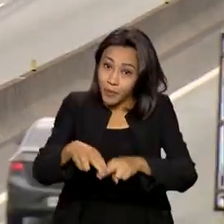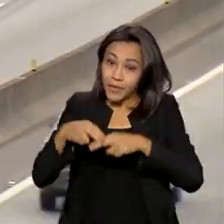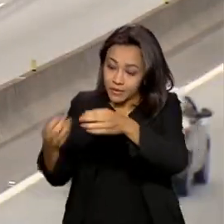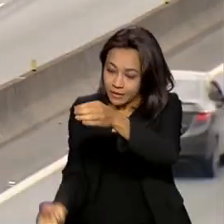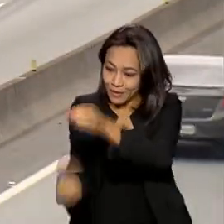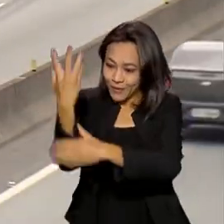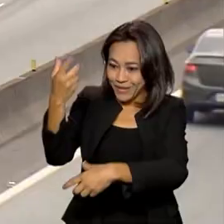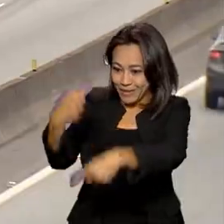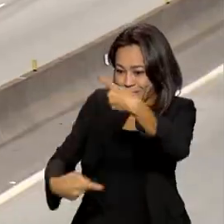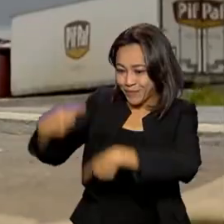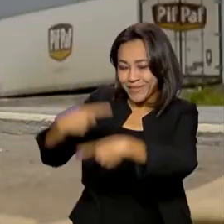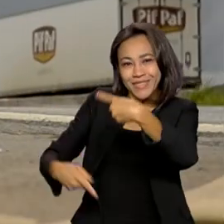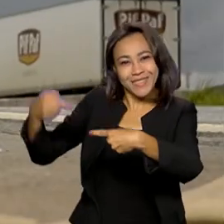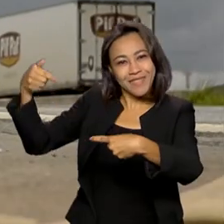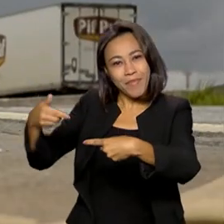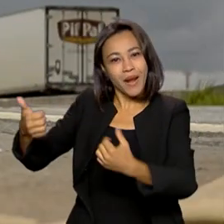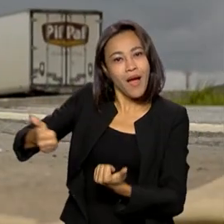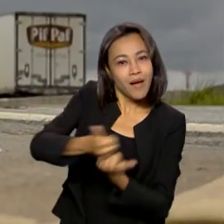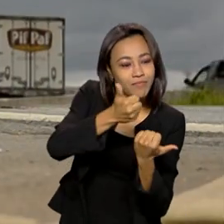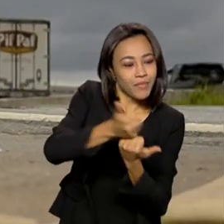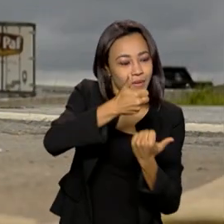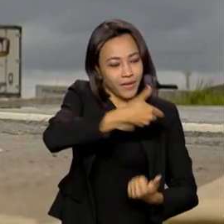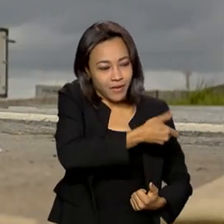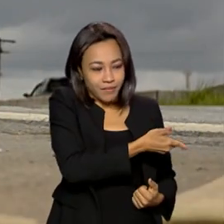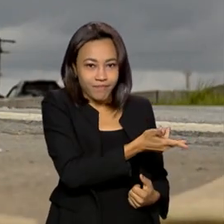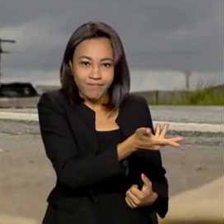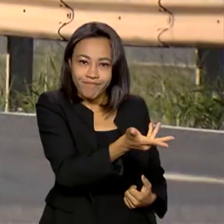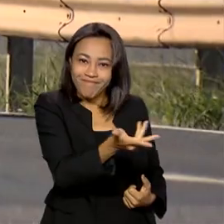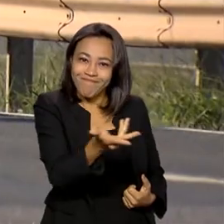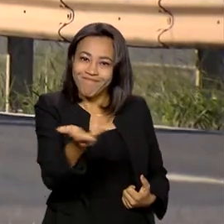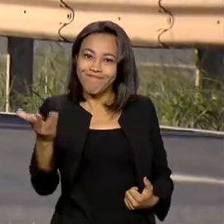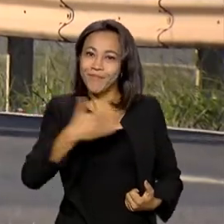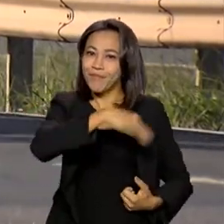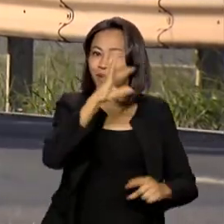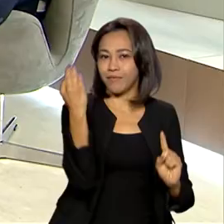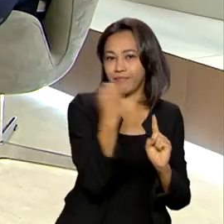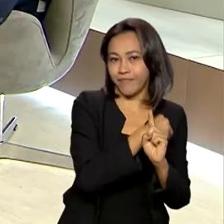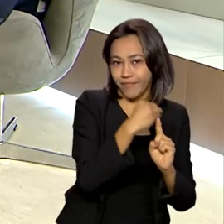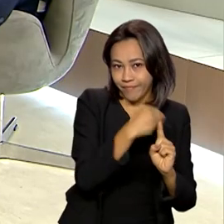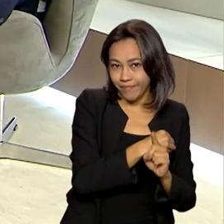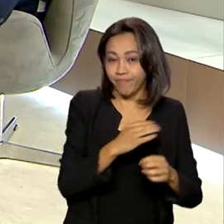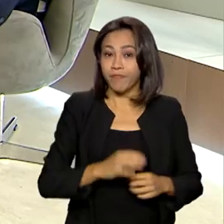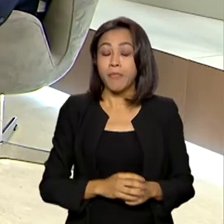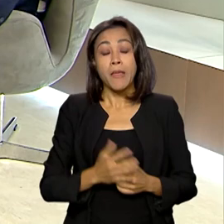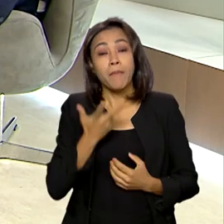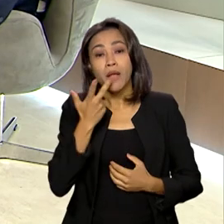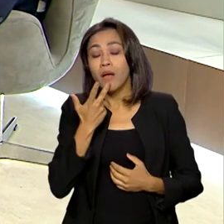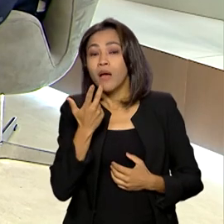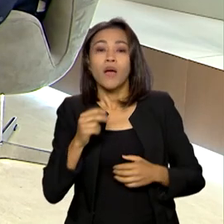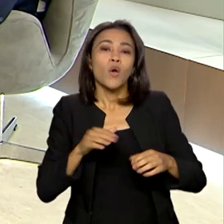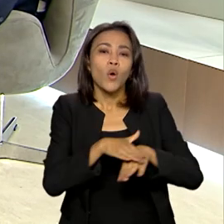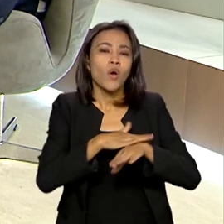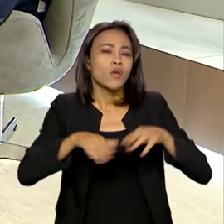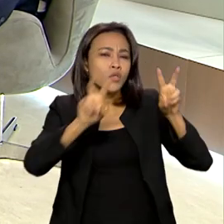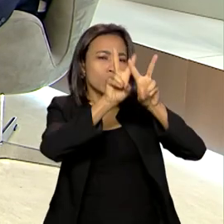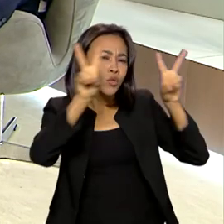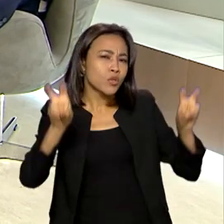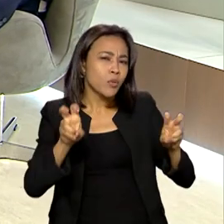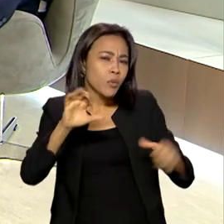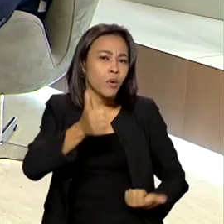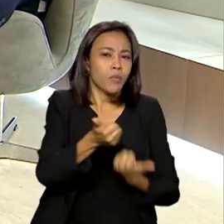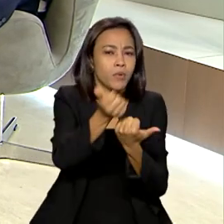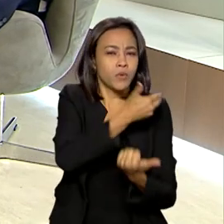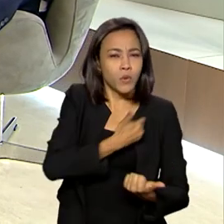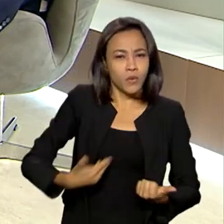públicas entram para auxiliar os segmentos mais vulneráveis. Para conversar um pouco com a gente sobre o apoio do poder